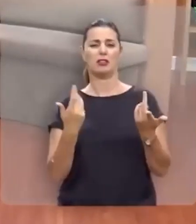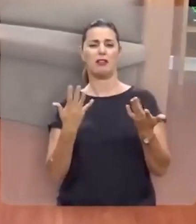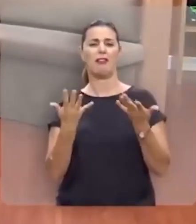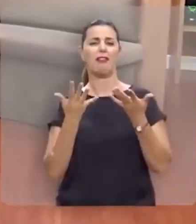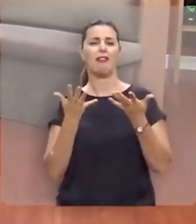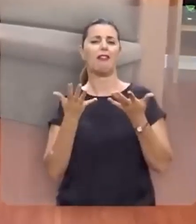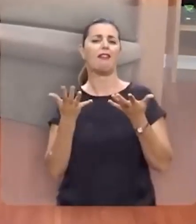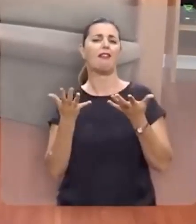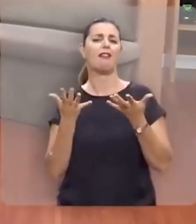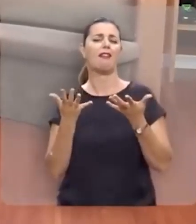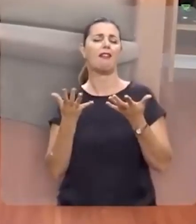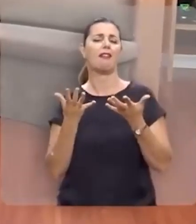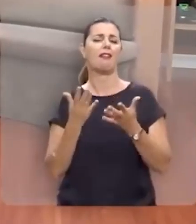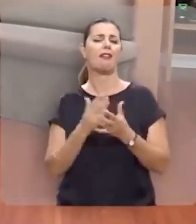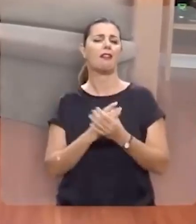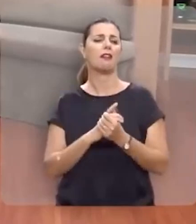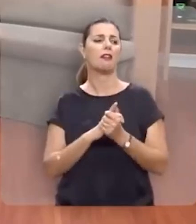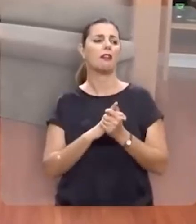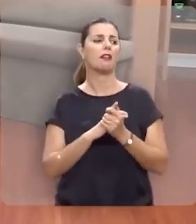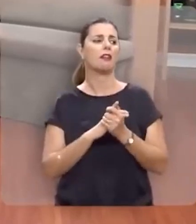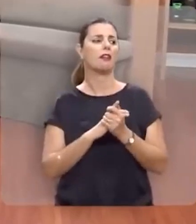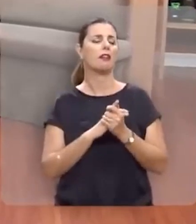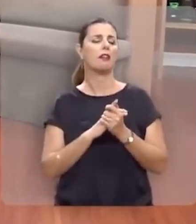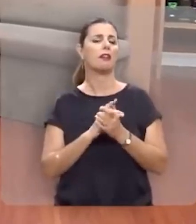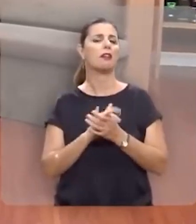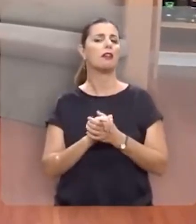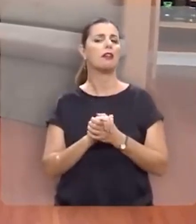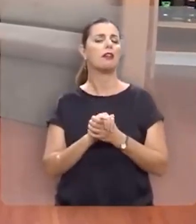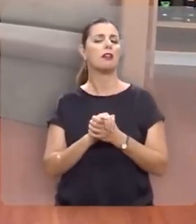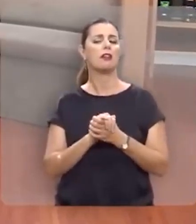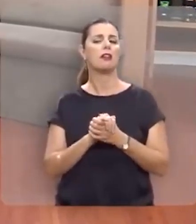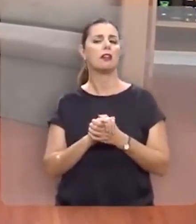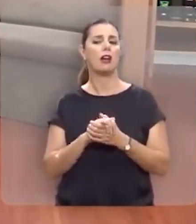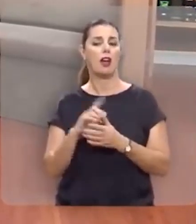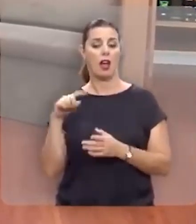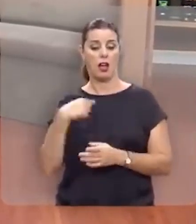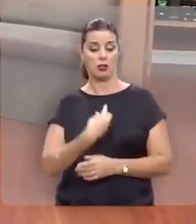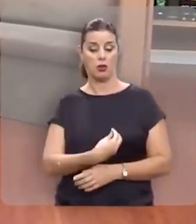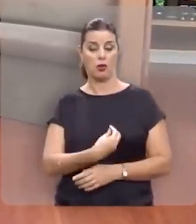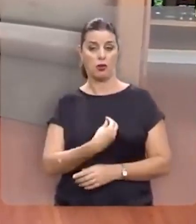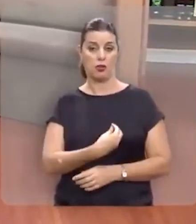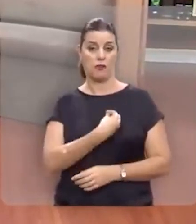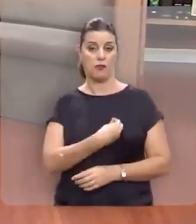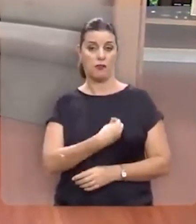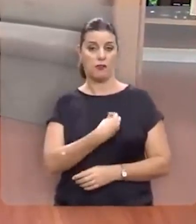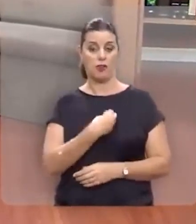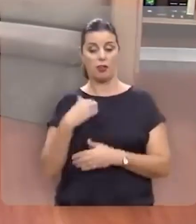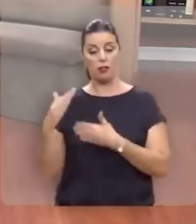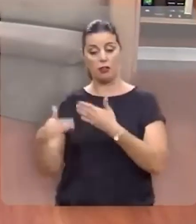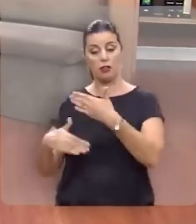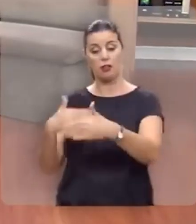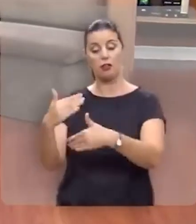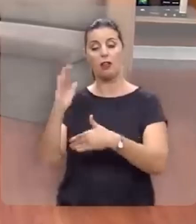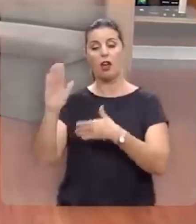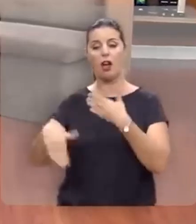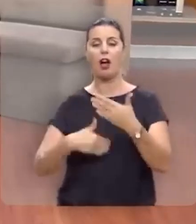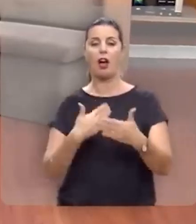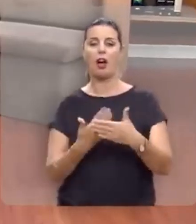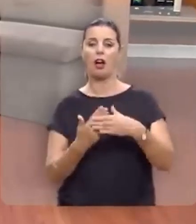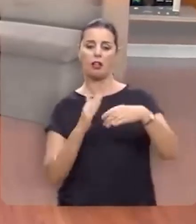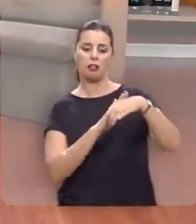vida imune ao sofrimento. A nossa jornada do berço à sepultura